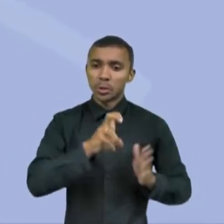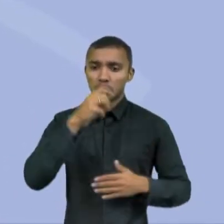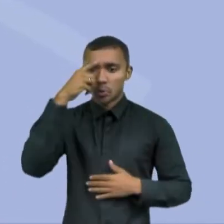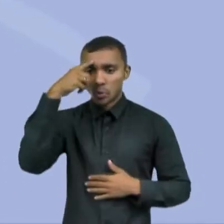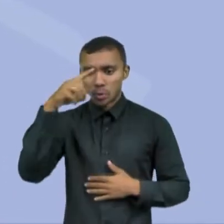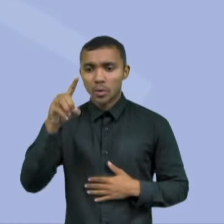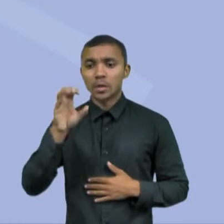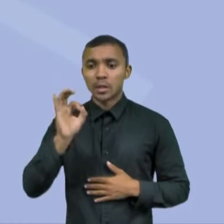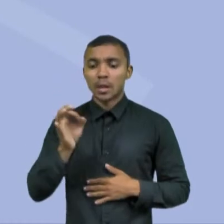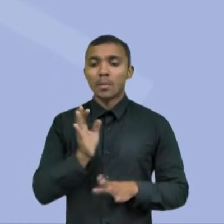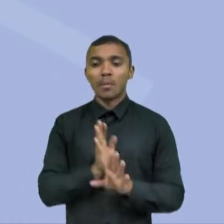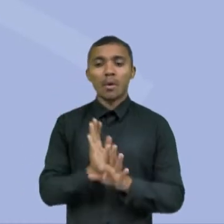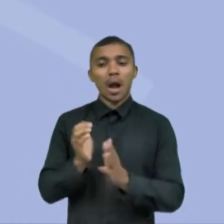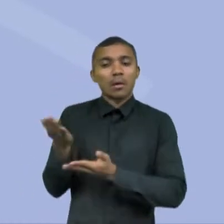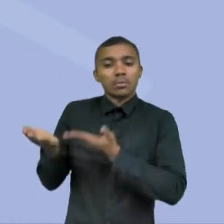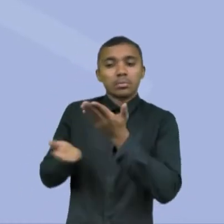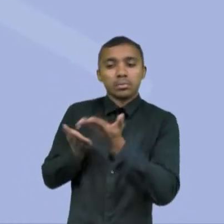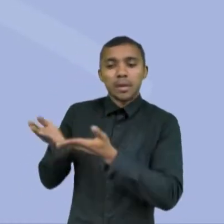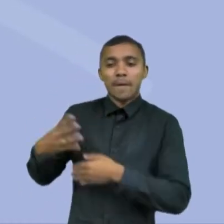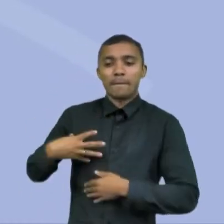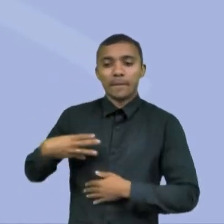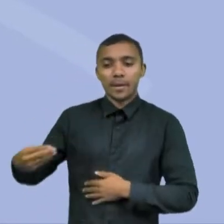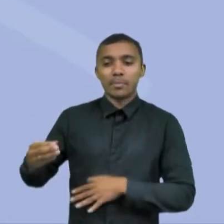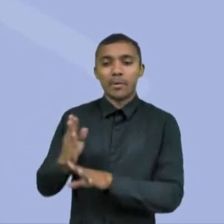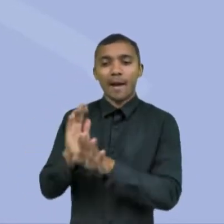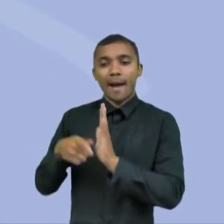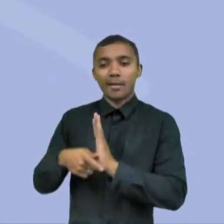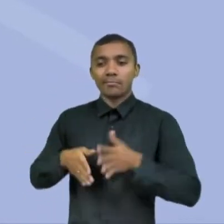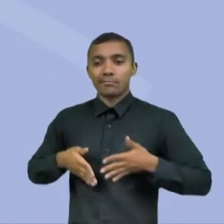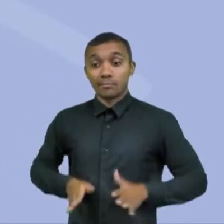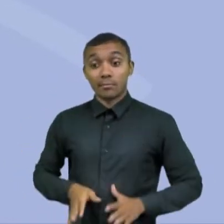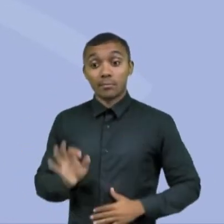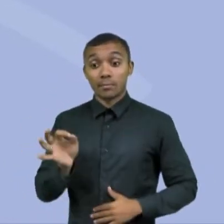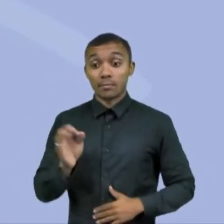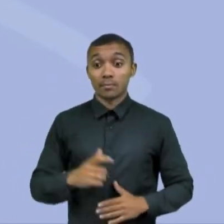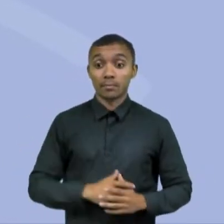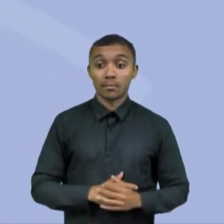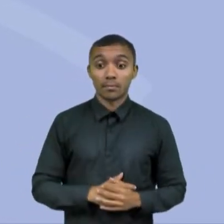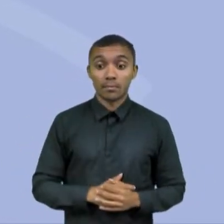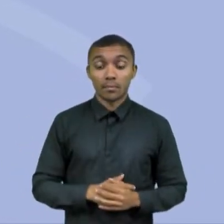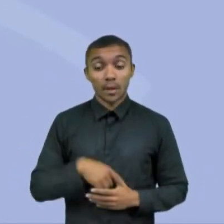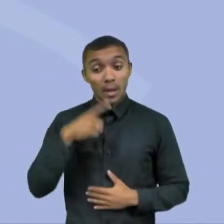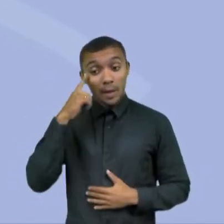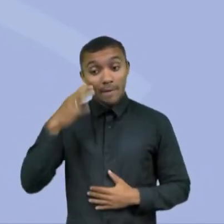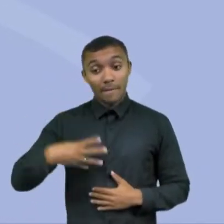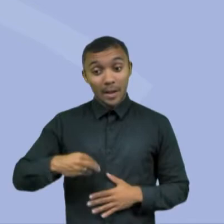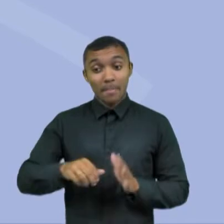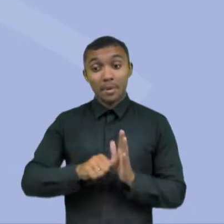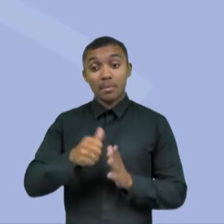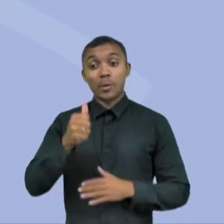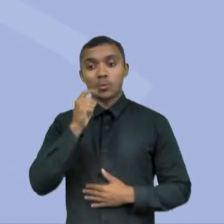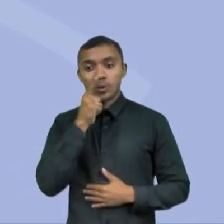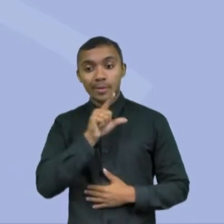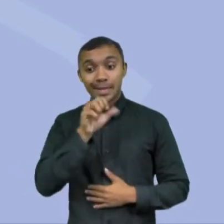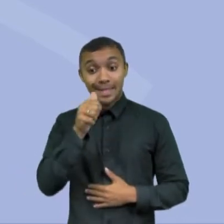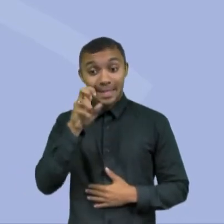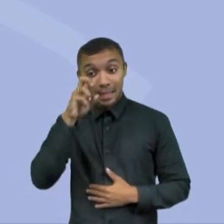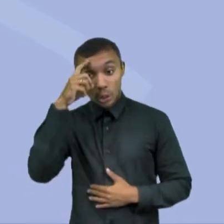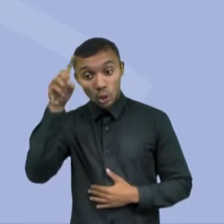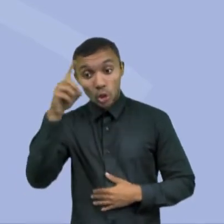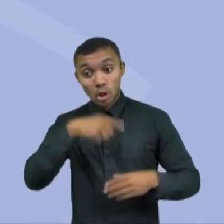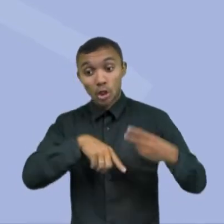cuidar das pequenas logo depois do nascimento delas. Na primeira filha, foram 15 dias, e com a mais nova,